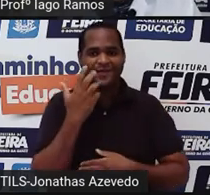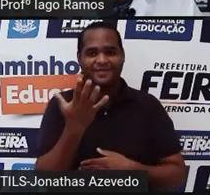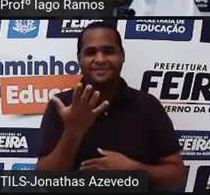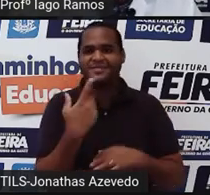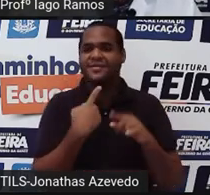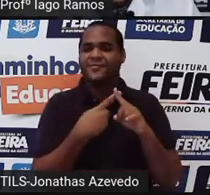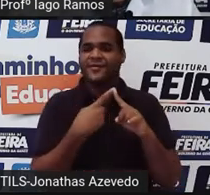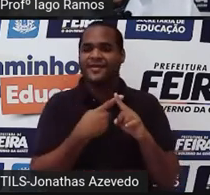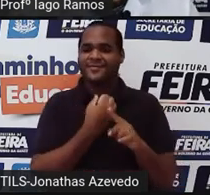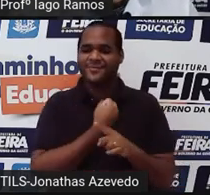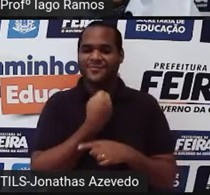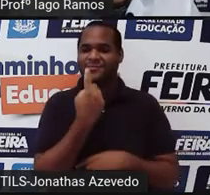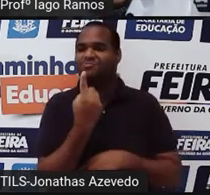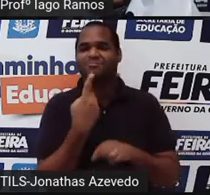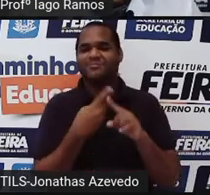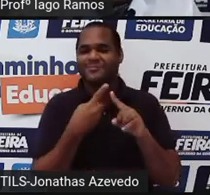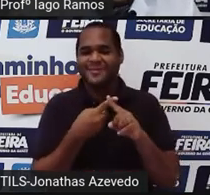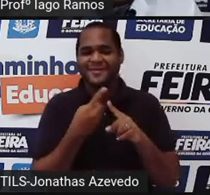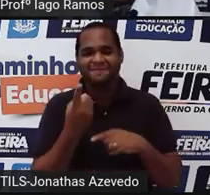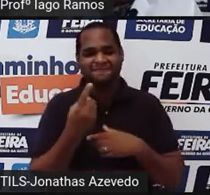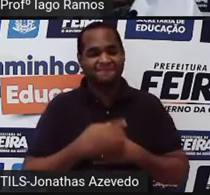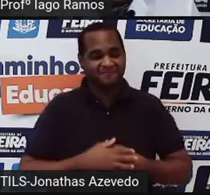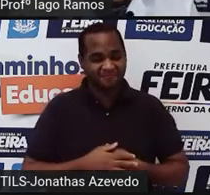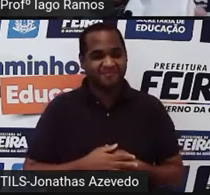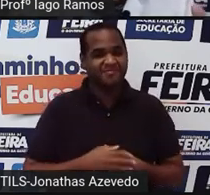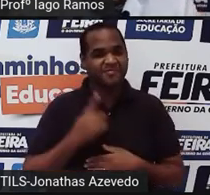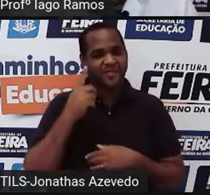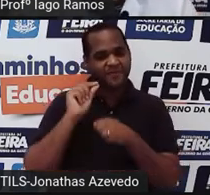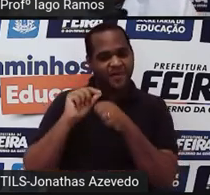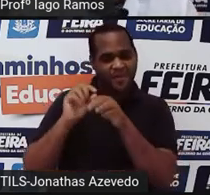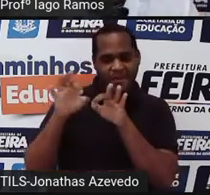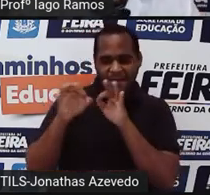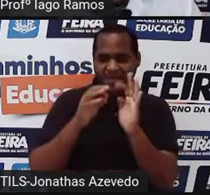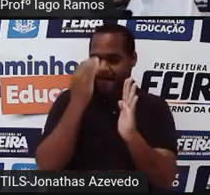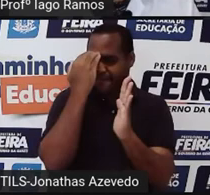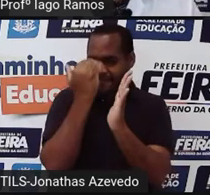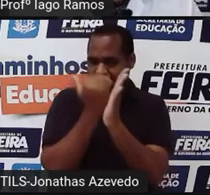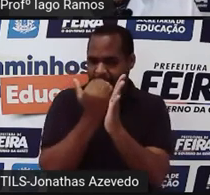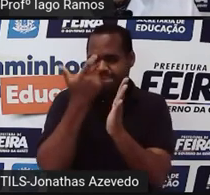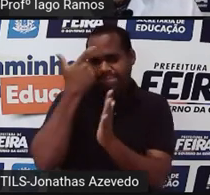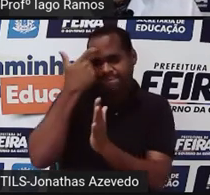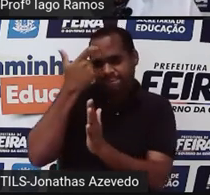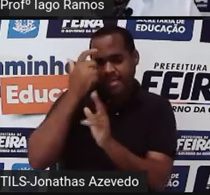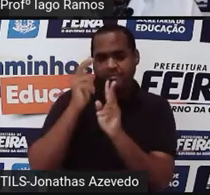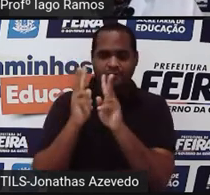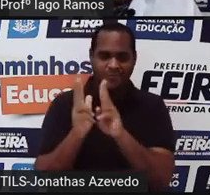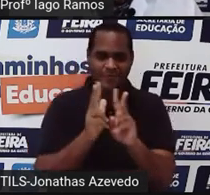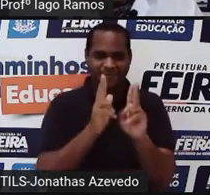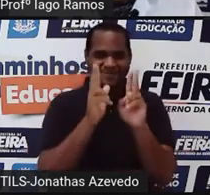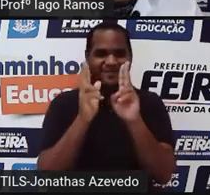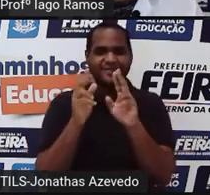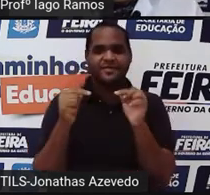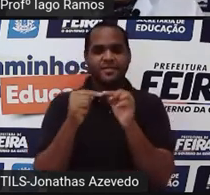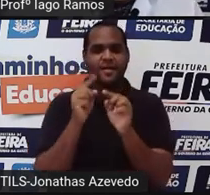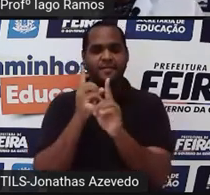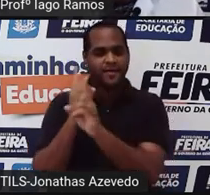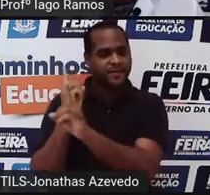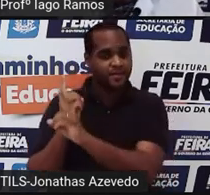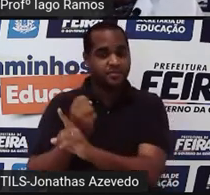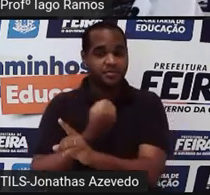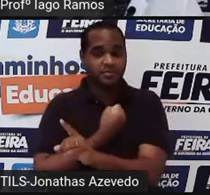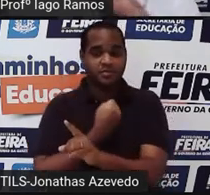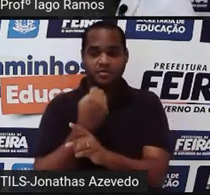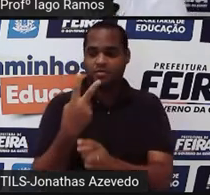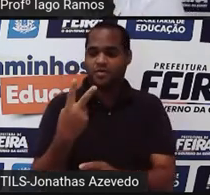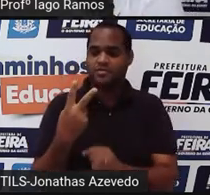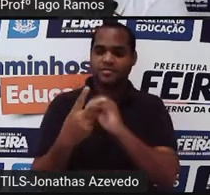porquê que dá 1. Porque a gente vai fazer, vai seguir o mesmo raciocínio, tá bom? Pra achar o resultado de 2 elevado